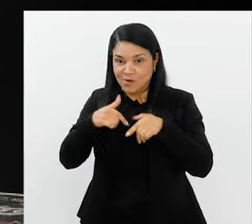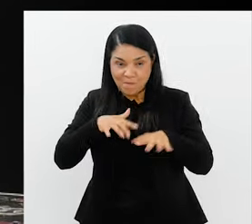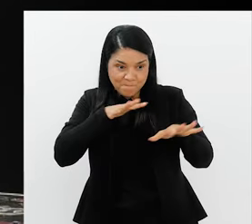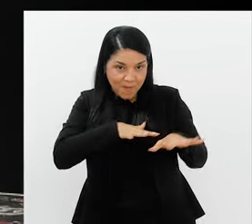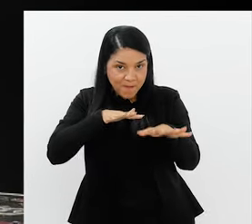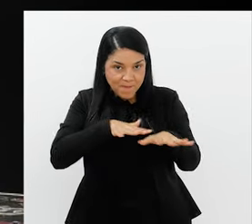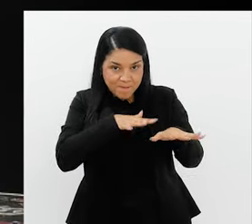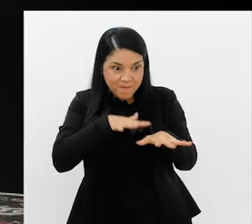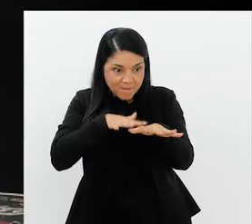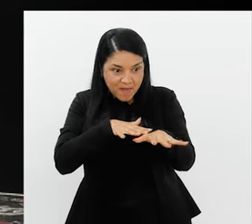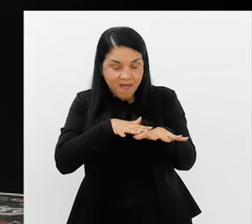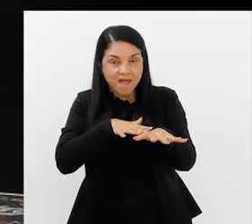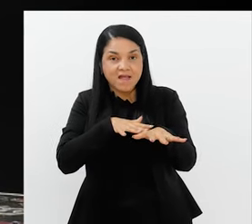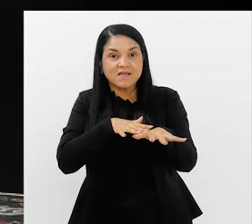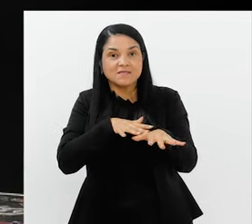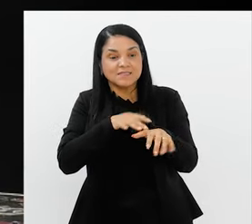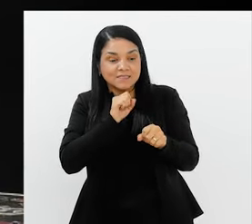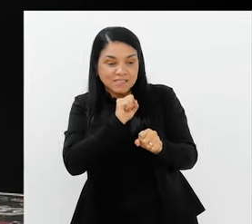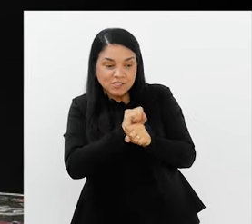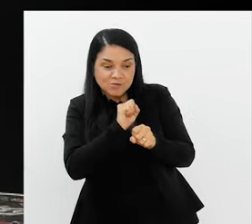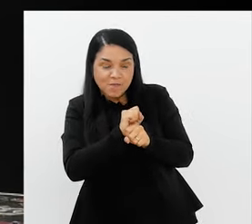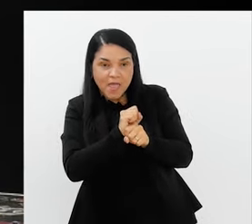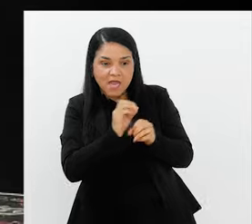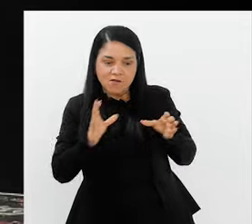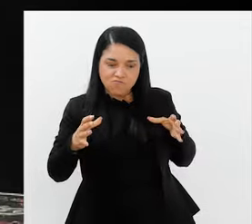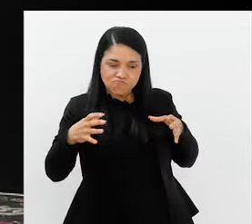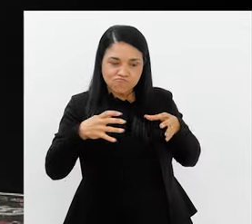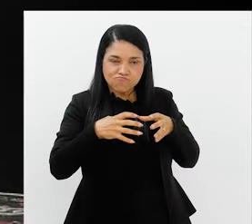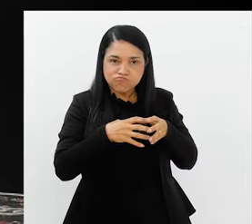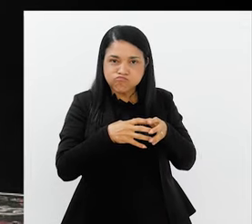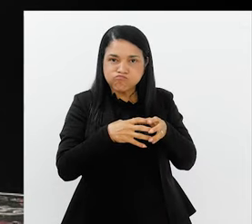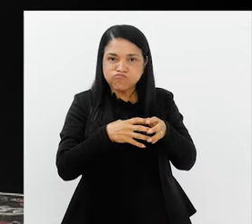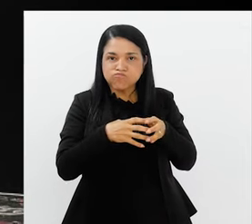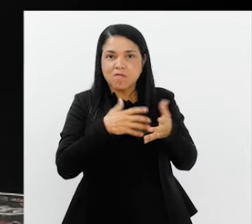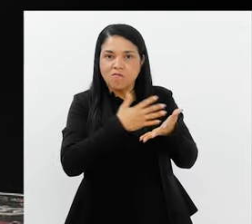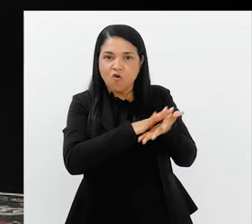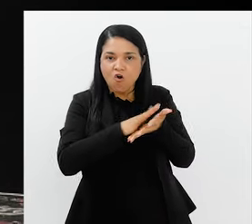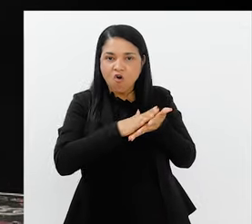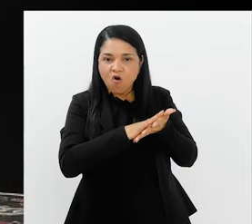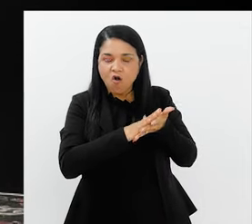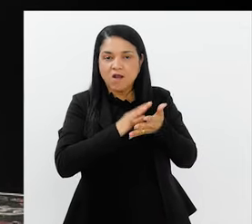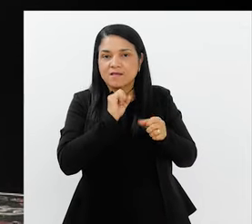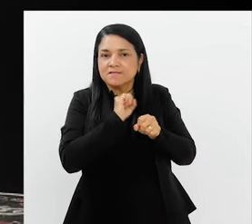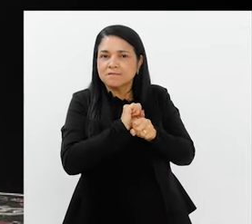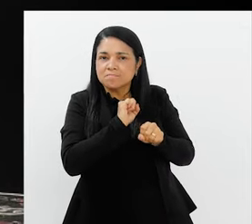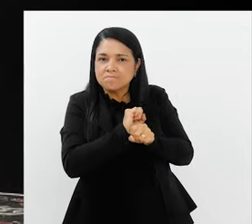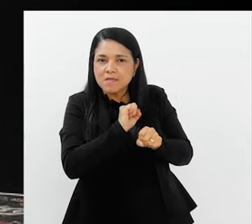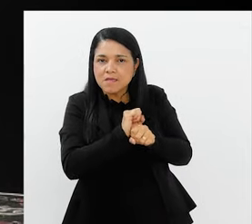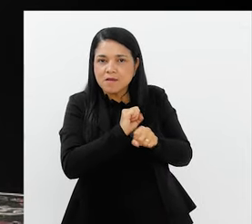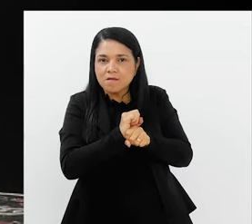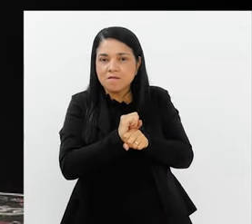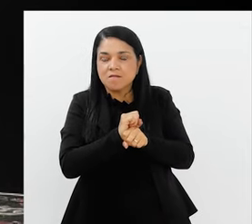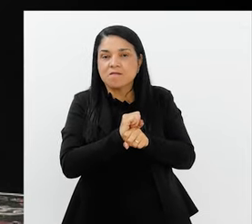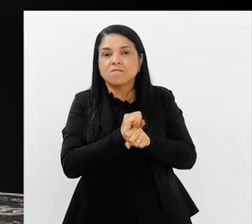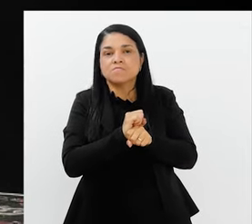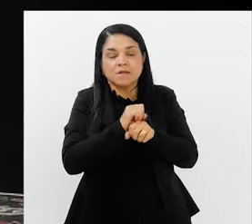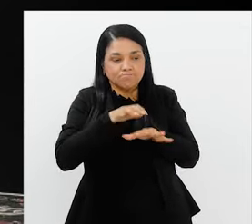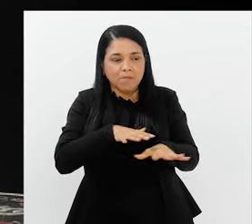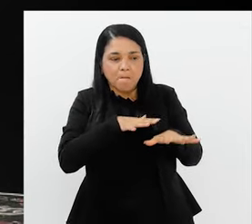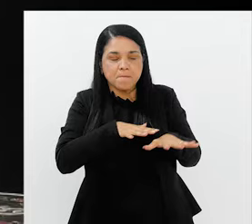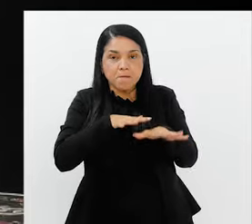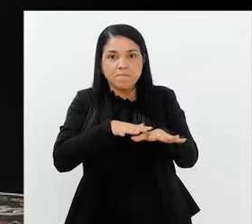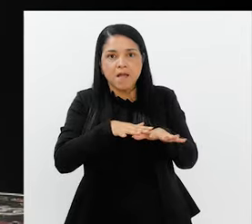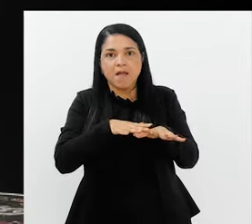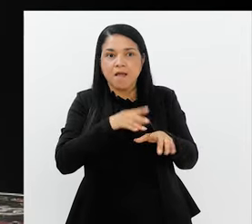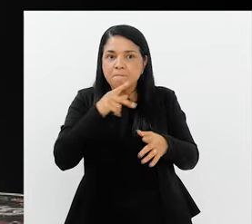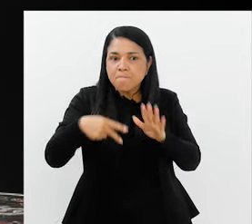a grande maioria das vezes as maquiagens são feitas na concentração. A concentração é onde a escola espera para entrar e fazer o seu